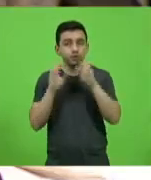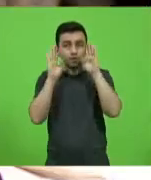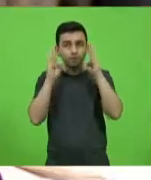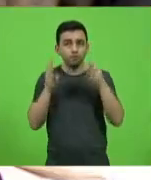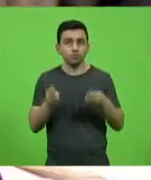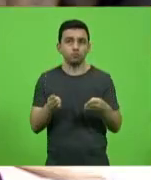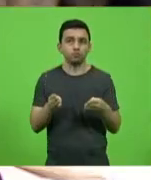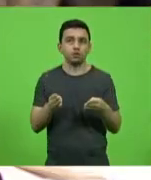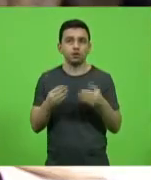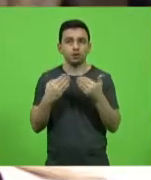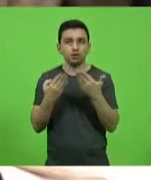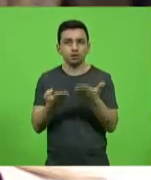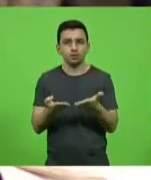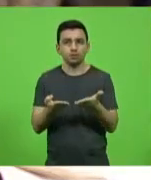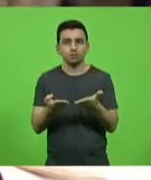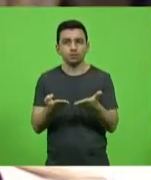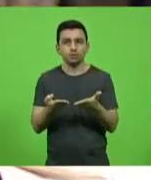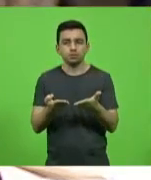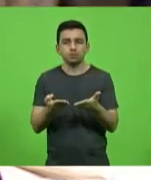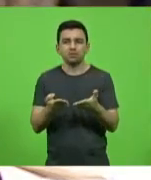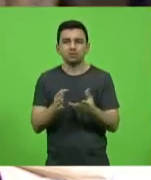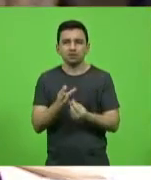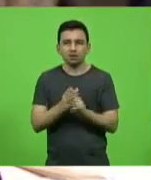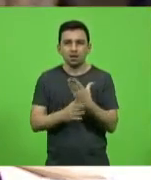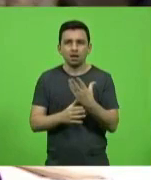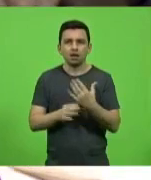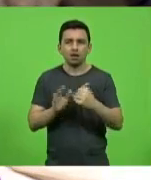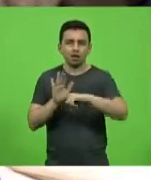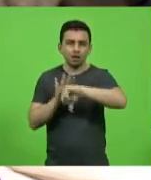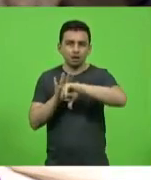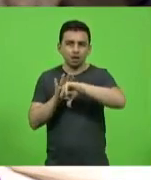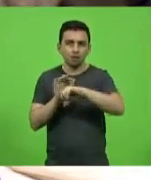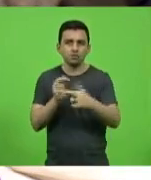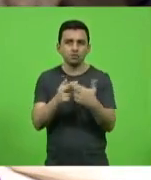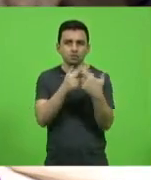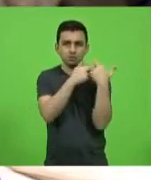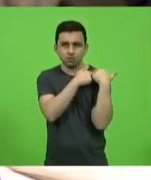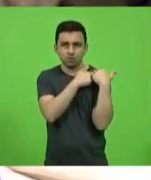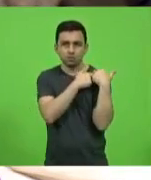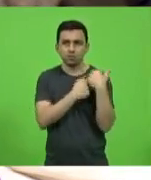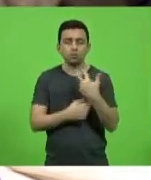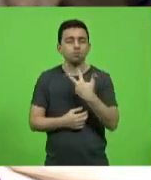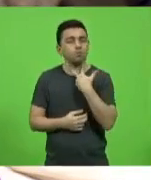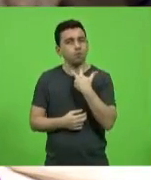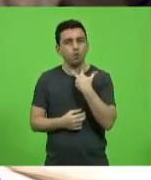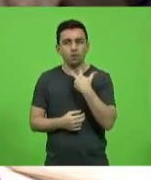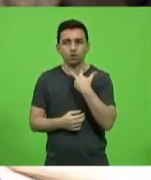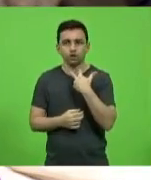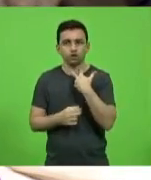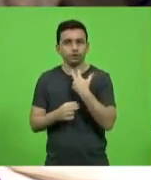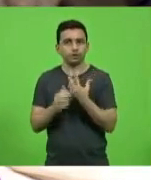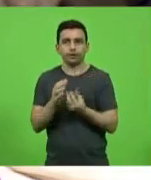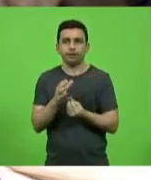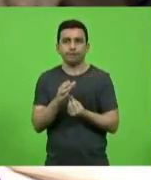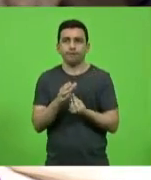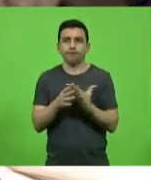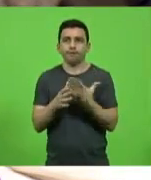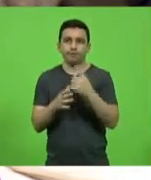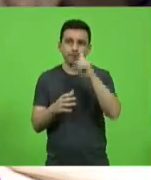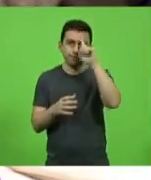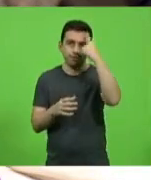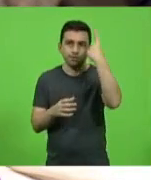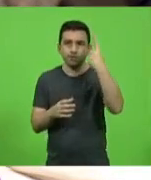parte que cria um crime de responsabilidade. Nós não podemos criar crimes de responsabilidade por legislação estadual.